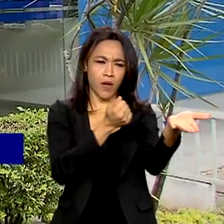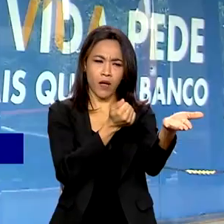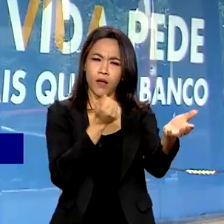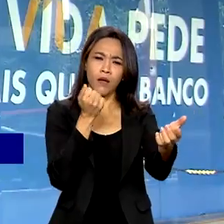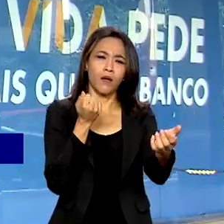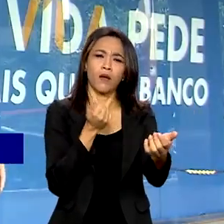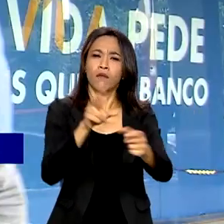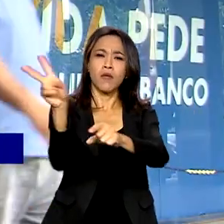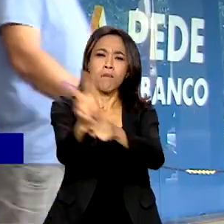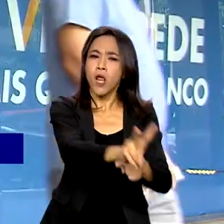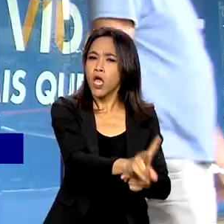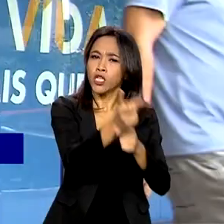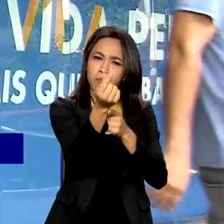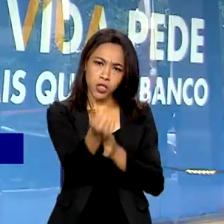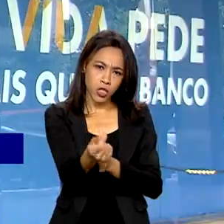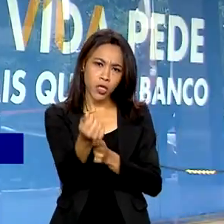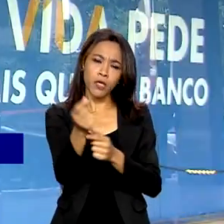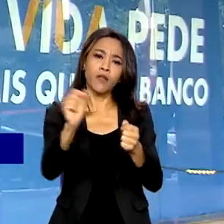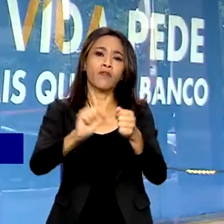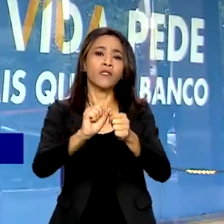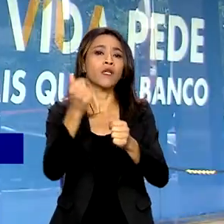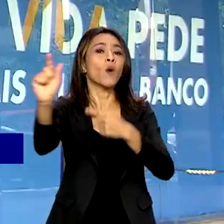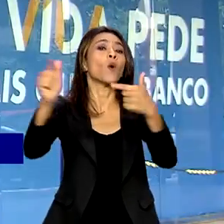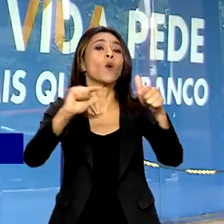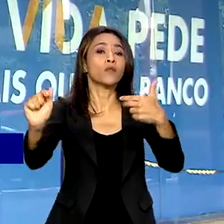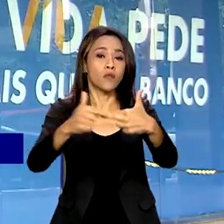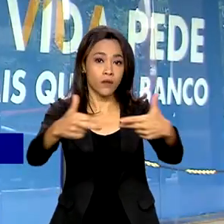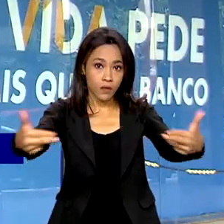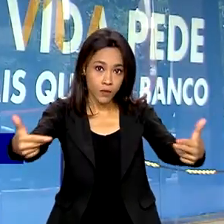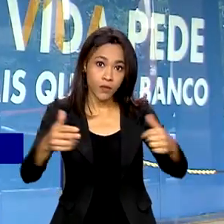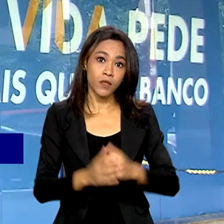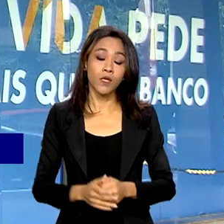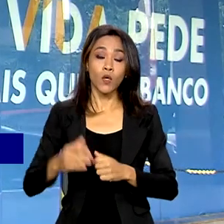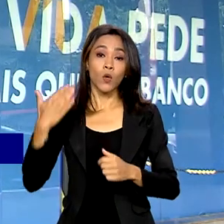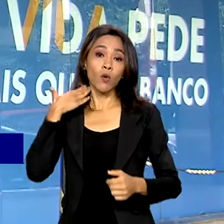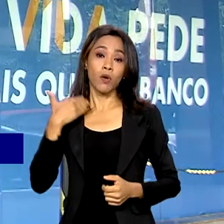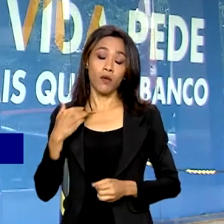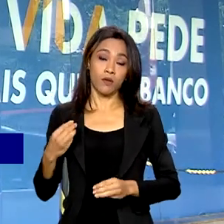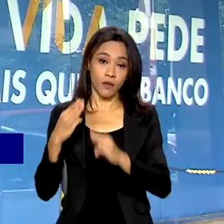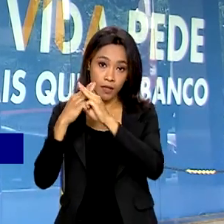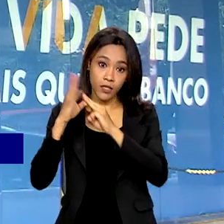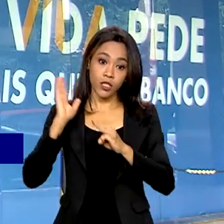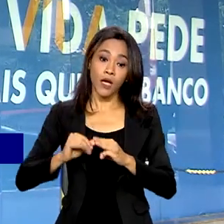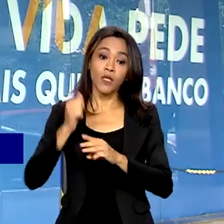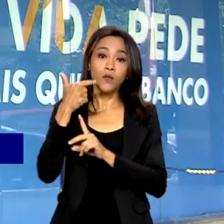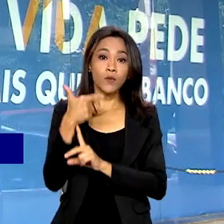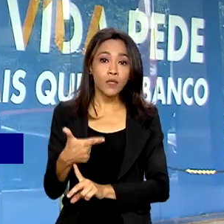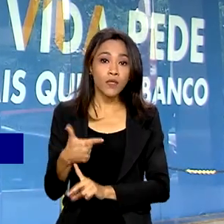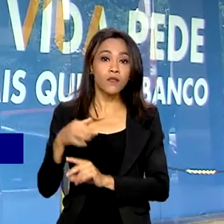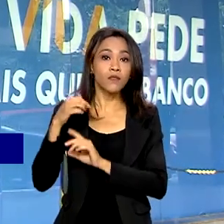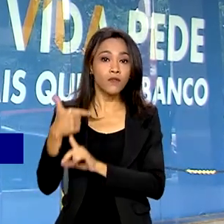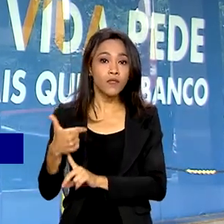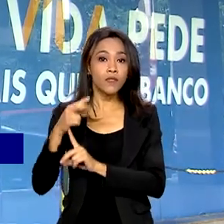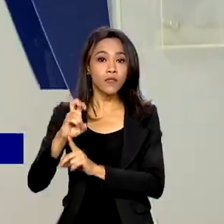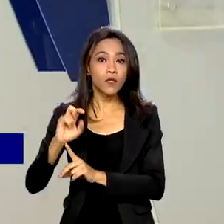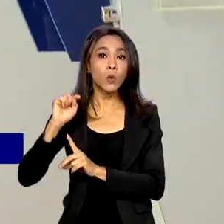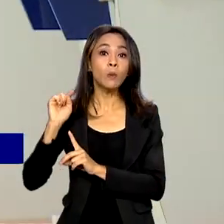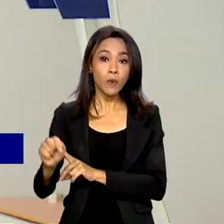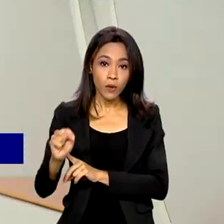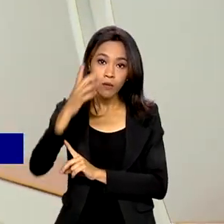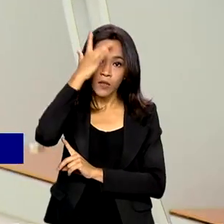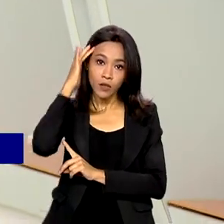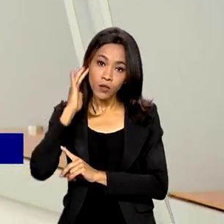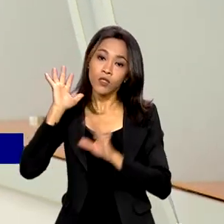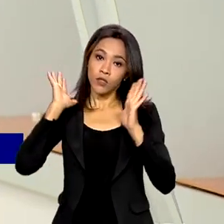empréstimos e fazer outras operações. Só a Caixa já limpou o cadastro de 225 mil clientes. O